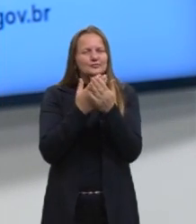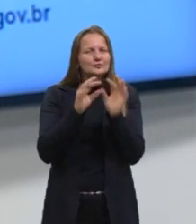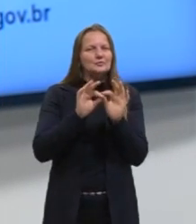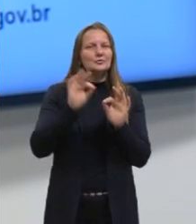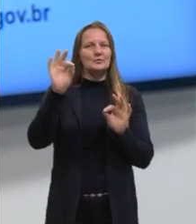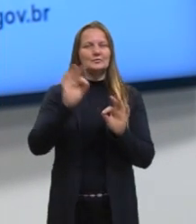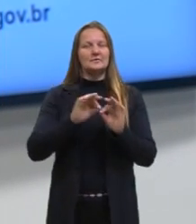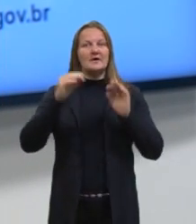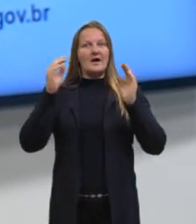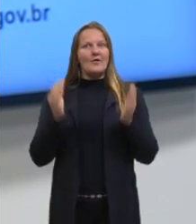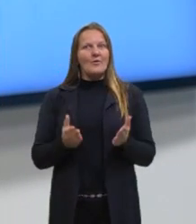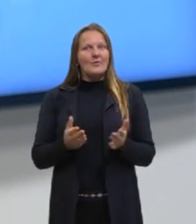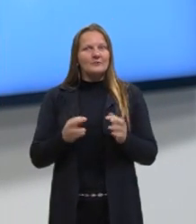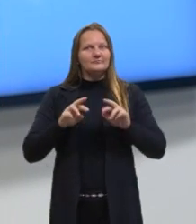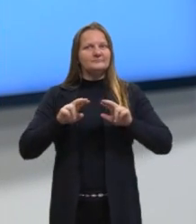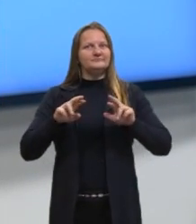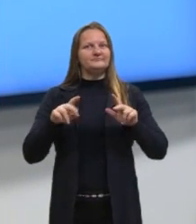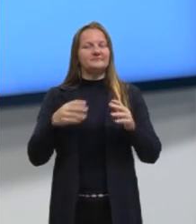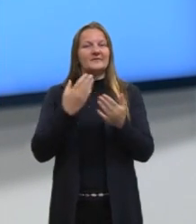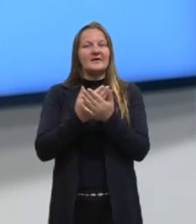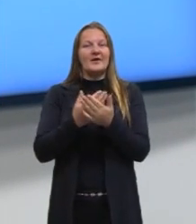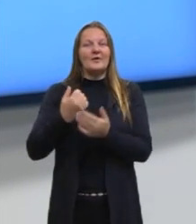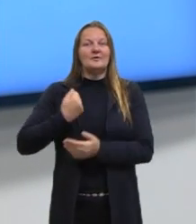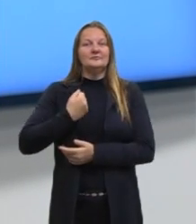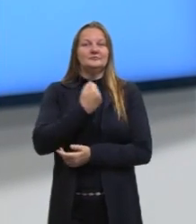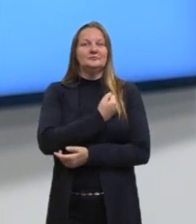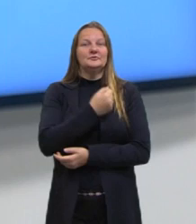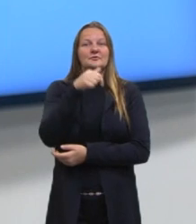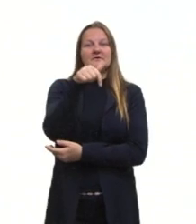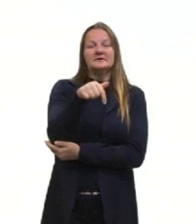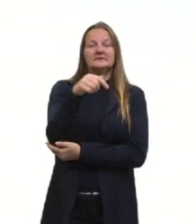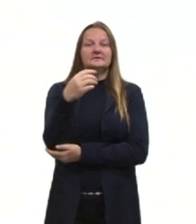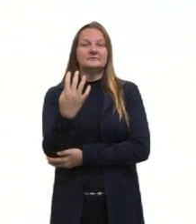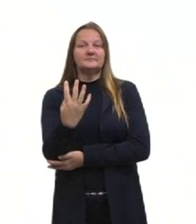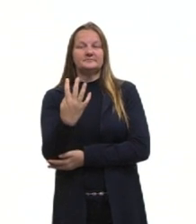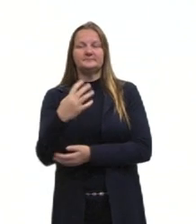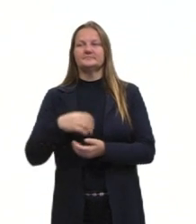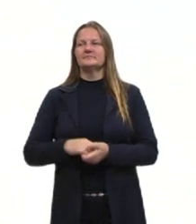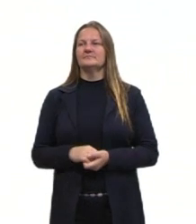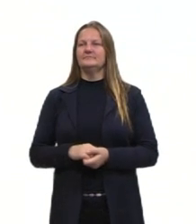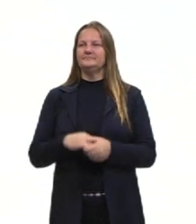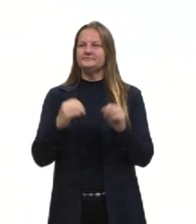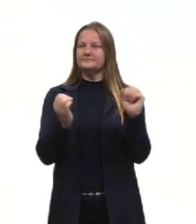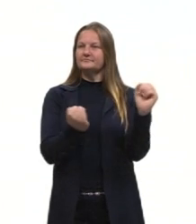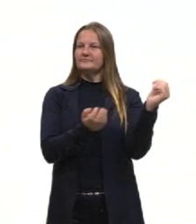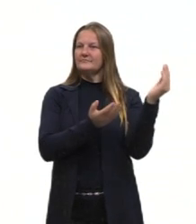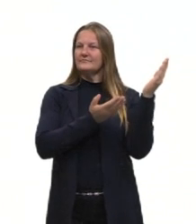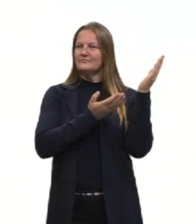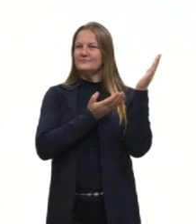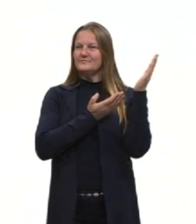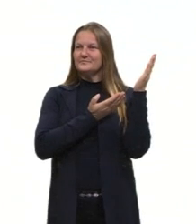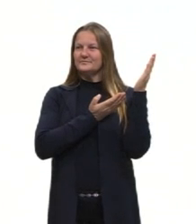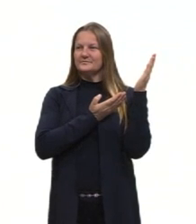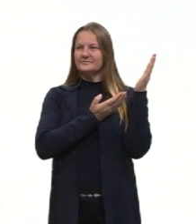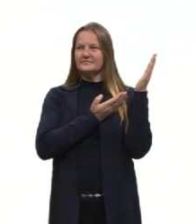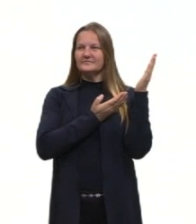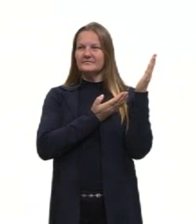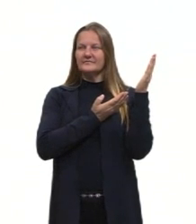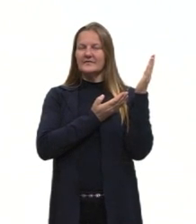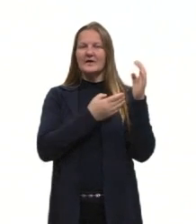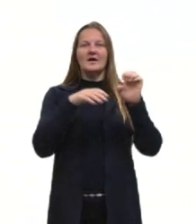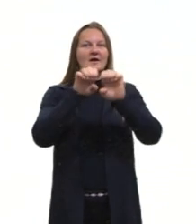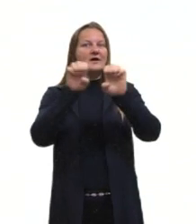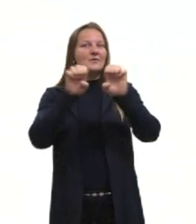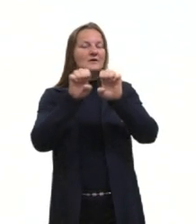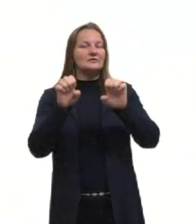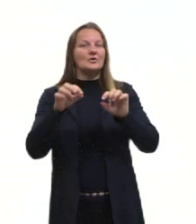Agora, nós vamos para a nossa aula de número 74, equações de retas no ENEM. Então, a